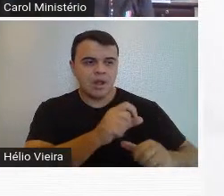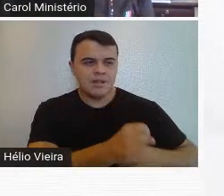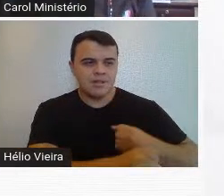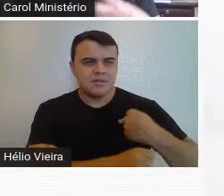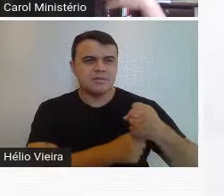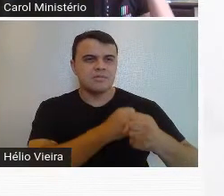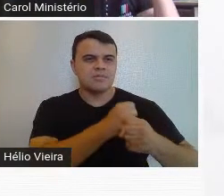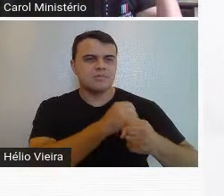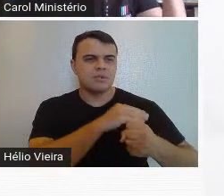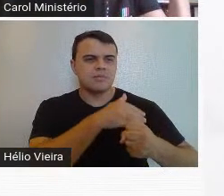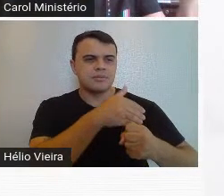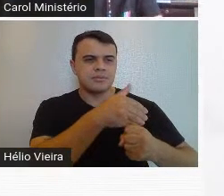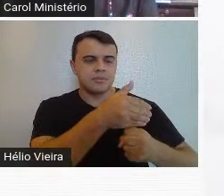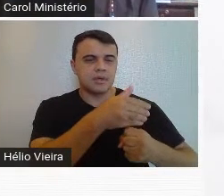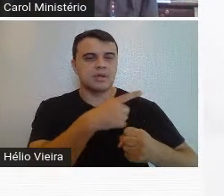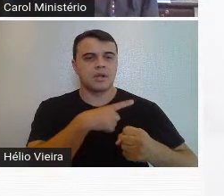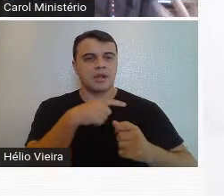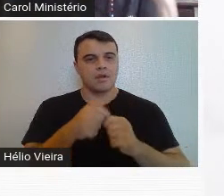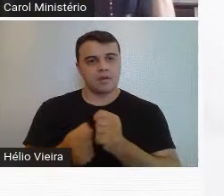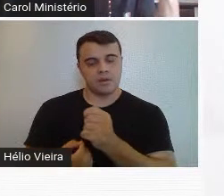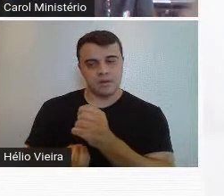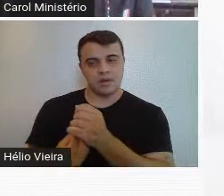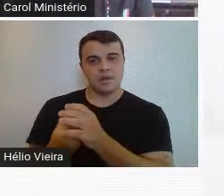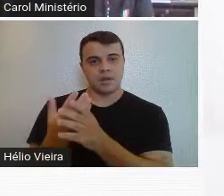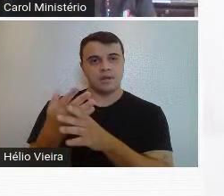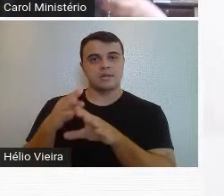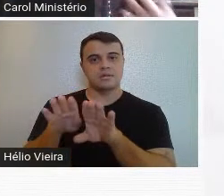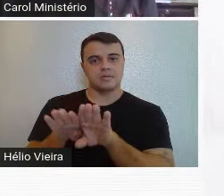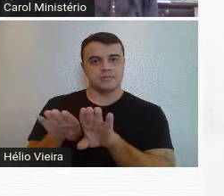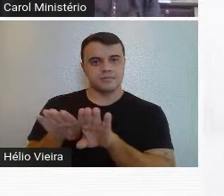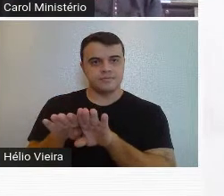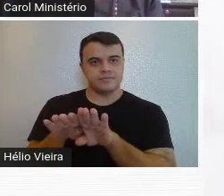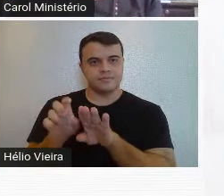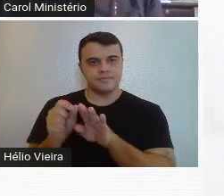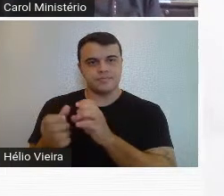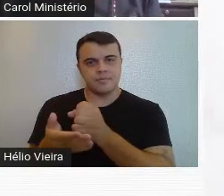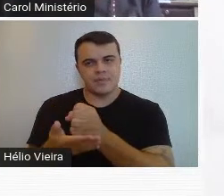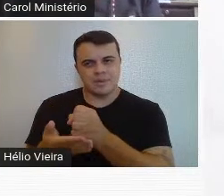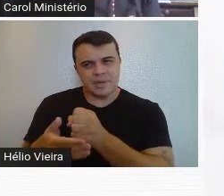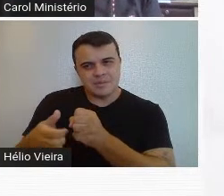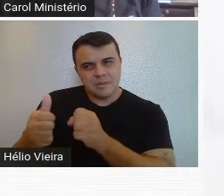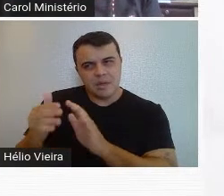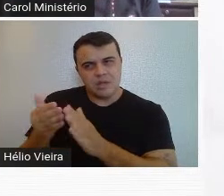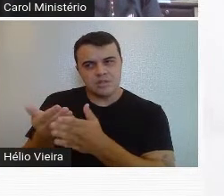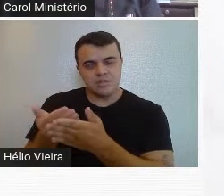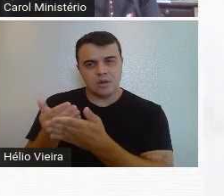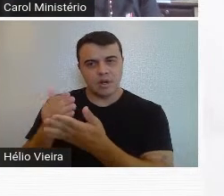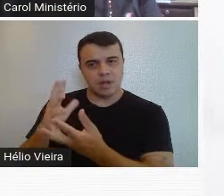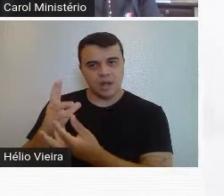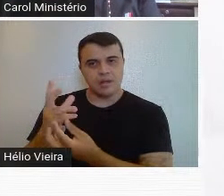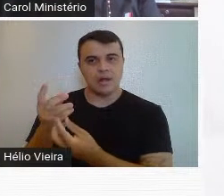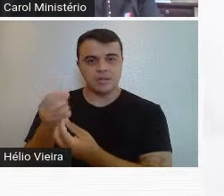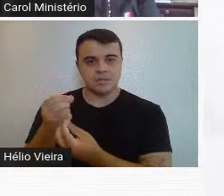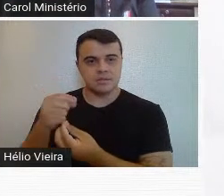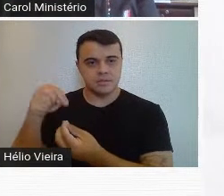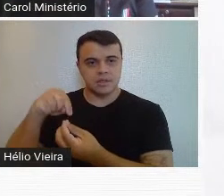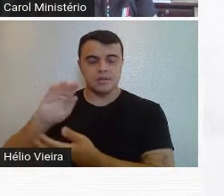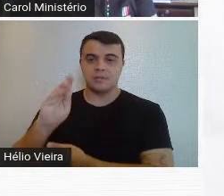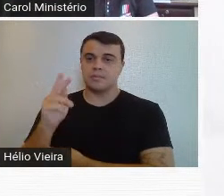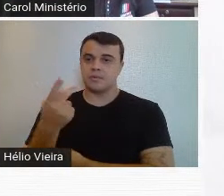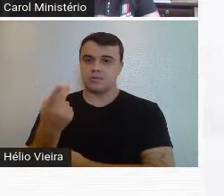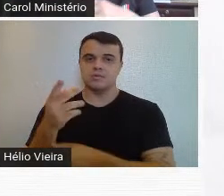consecutivas, que vai fundar, que vai estabelecer as bases da primeira Escola de Belas Artes em Belo